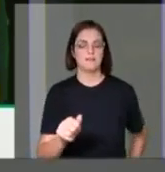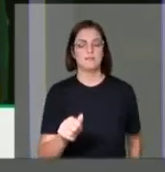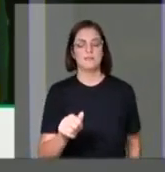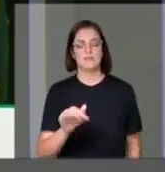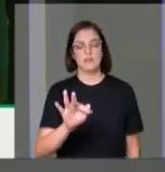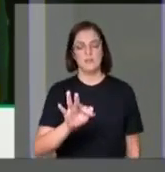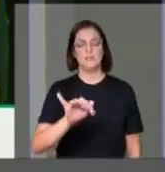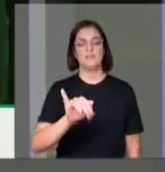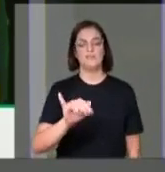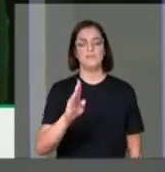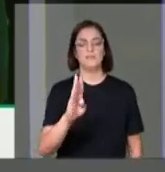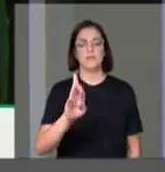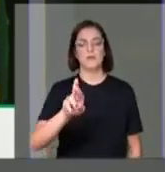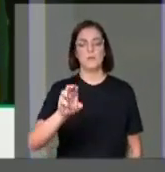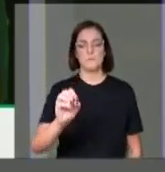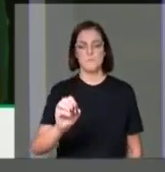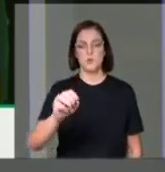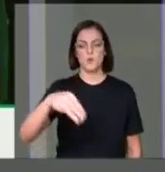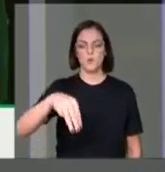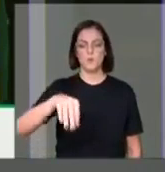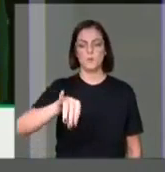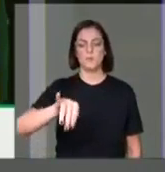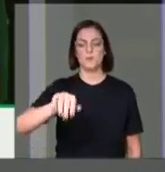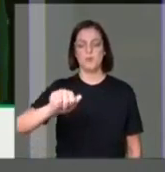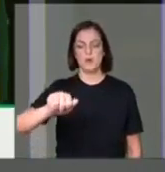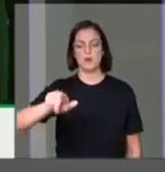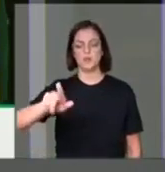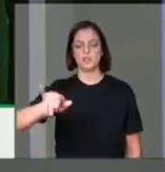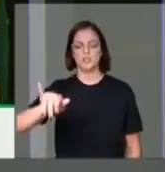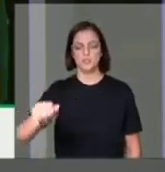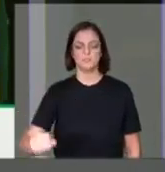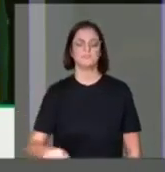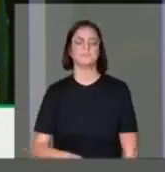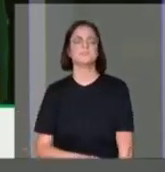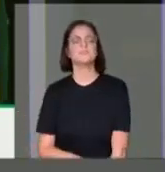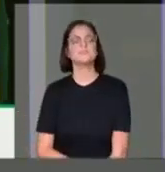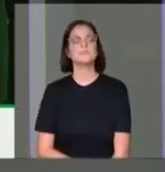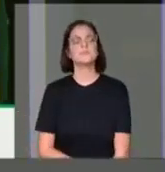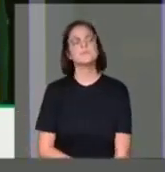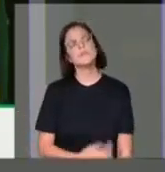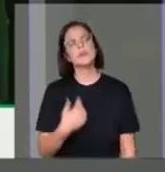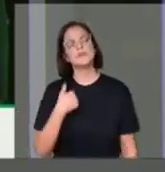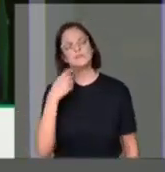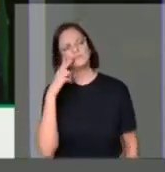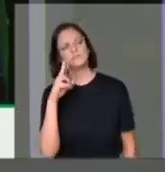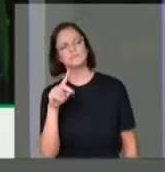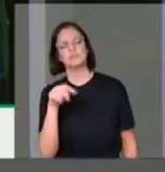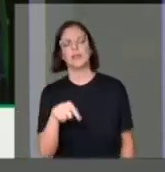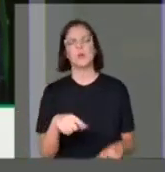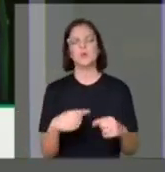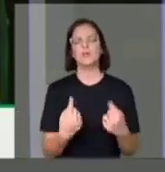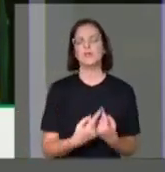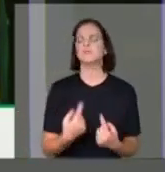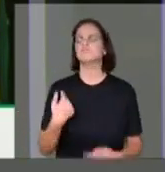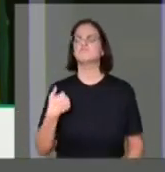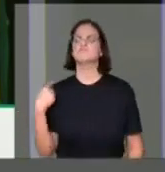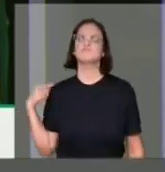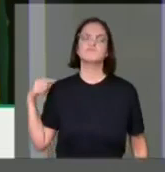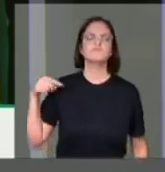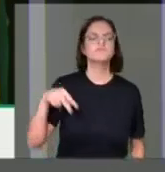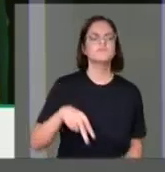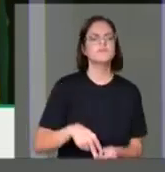passando por aqui e vendo a importância do tema, resolvi me associar à Vossa Excelência, no sentido de criar